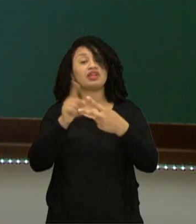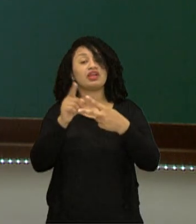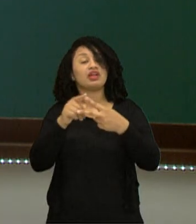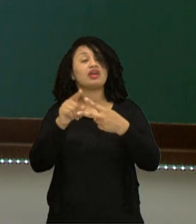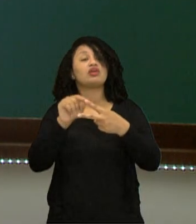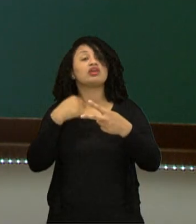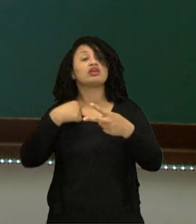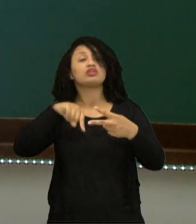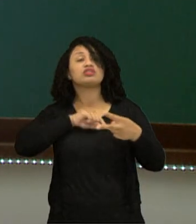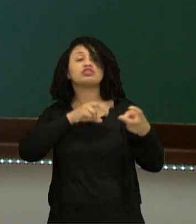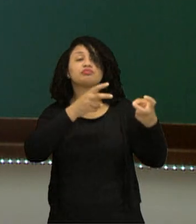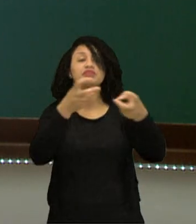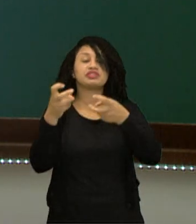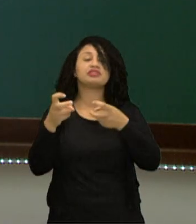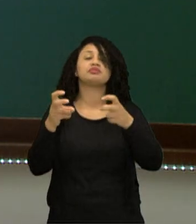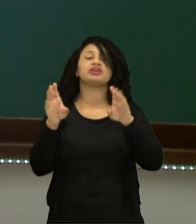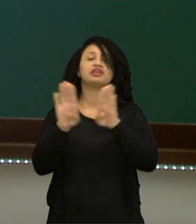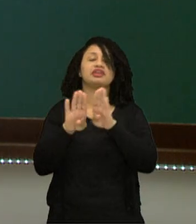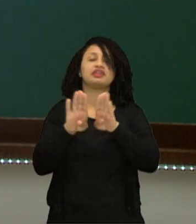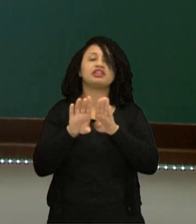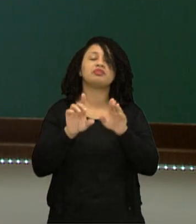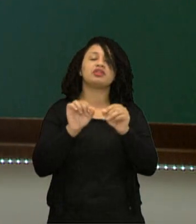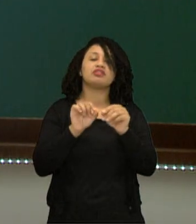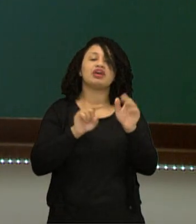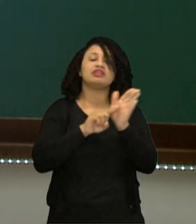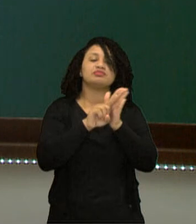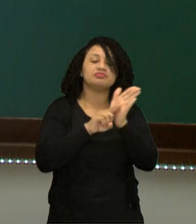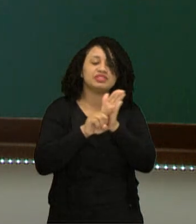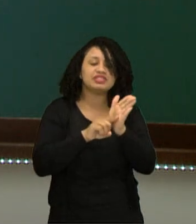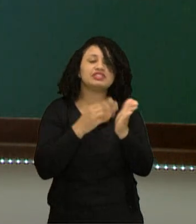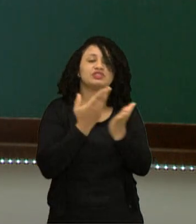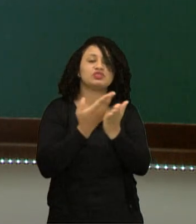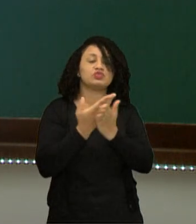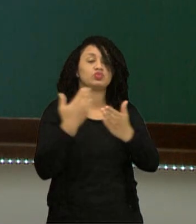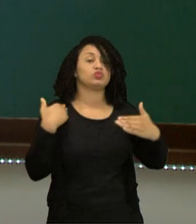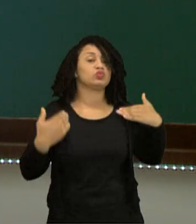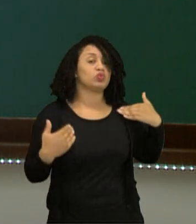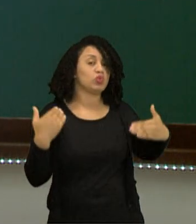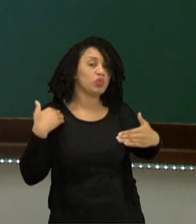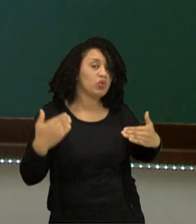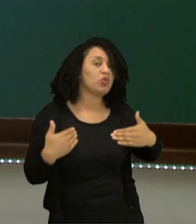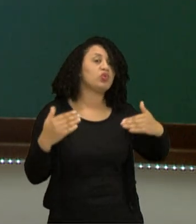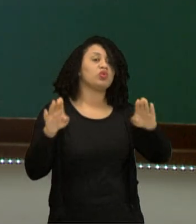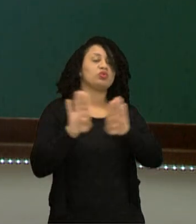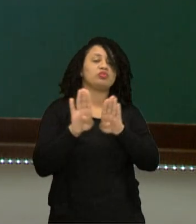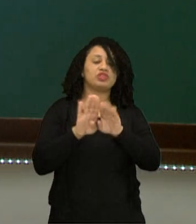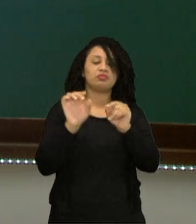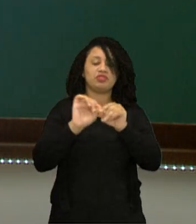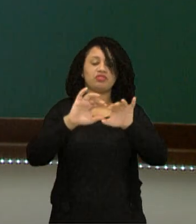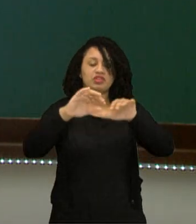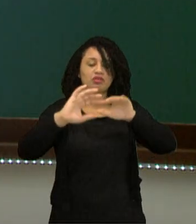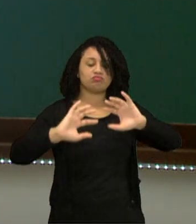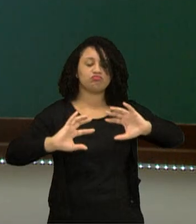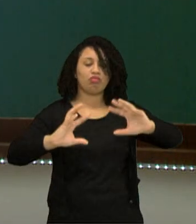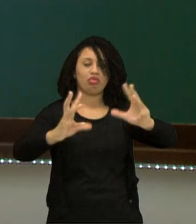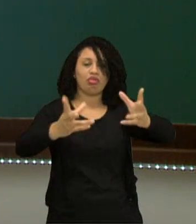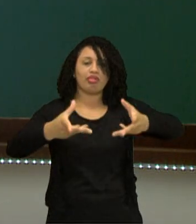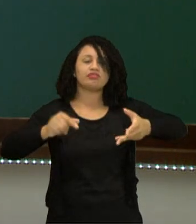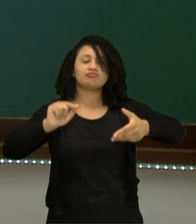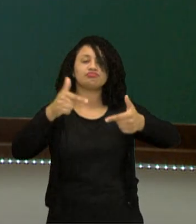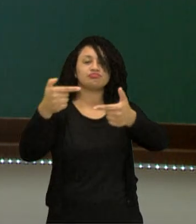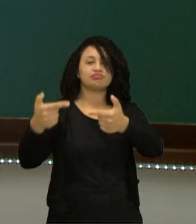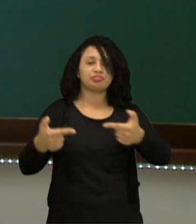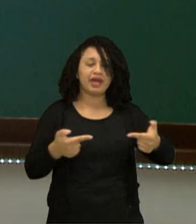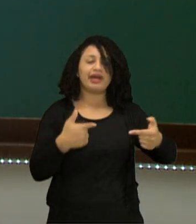a gente vai perceber que ele vai participar da dissecação de cadáveres. Ele vai projetar tanques de guerras, metralhadoras e